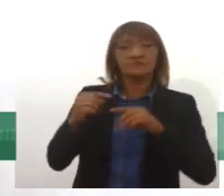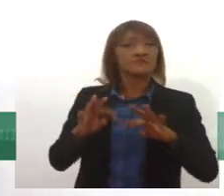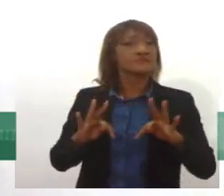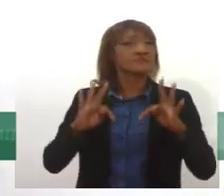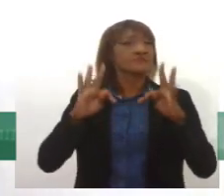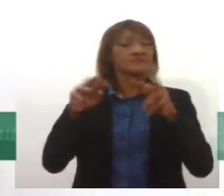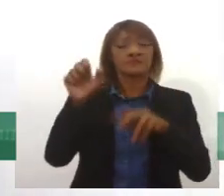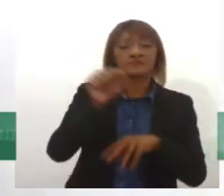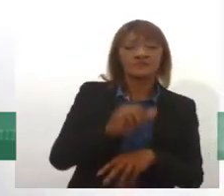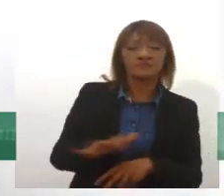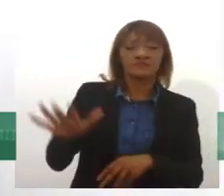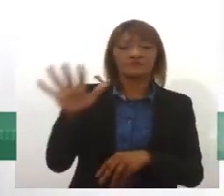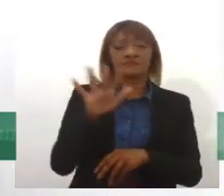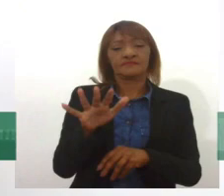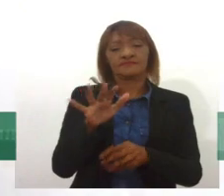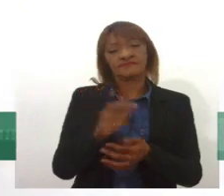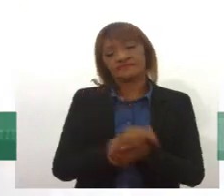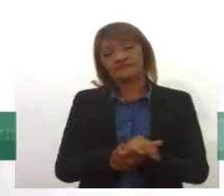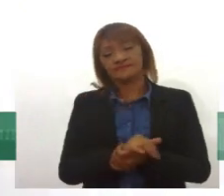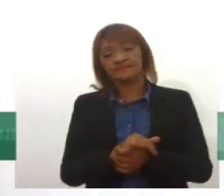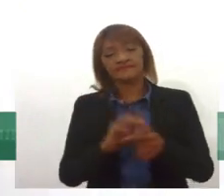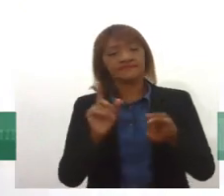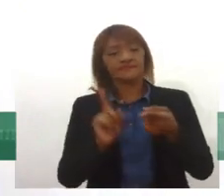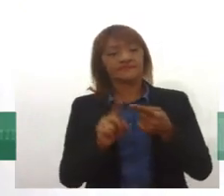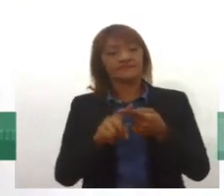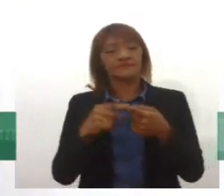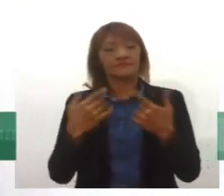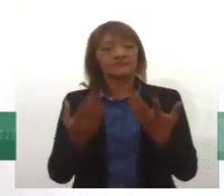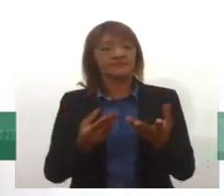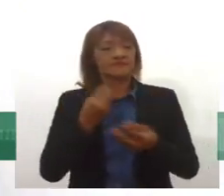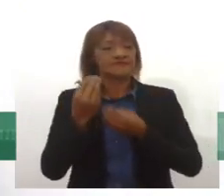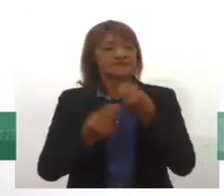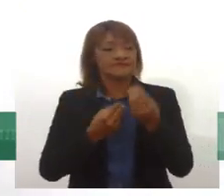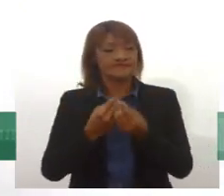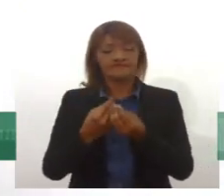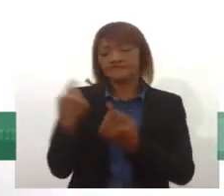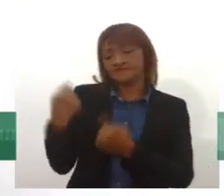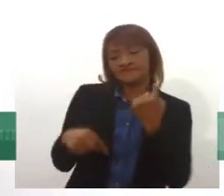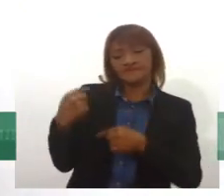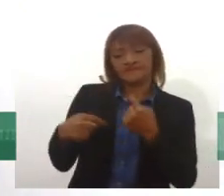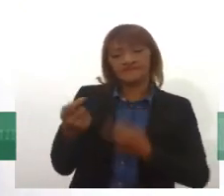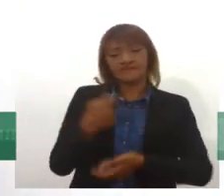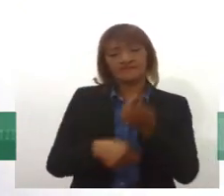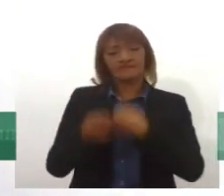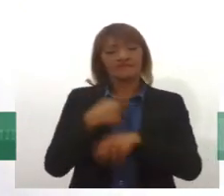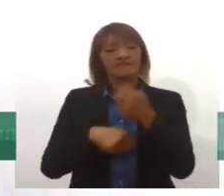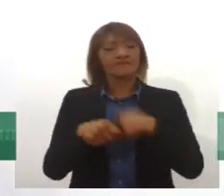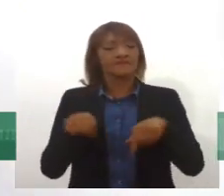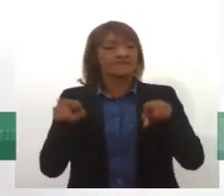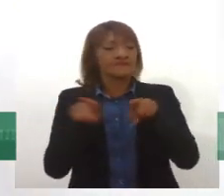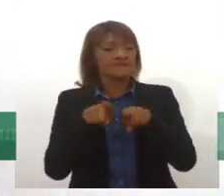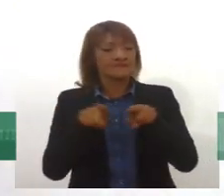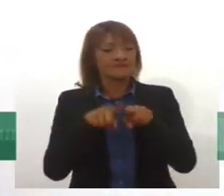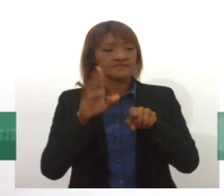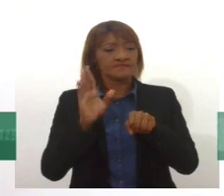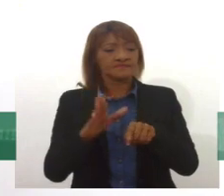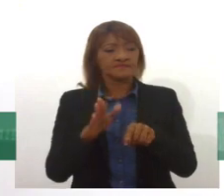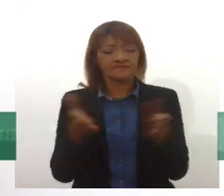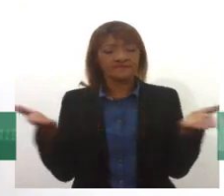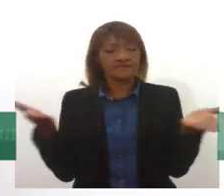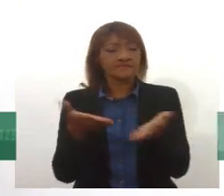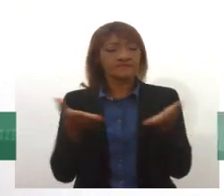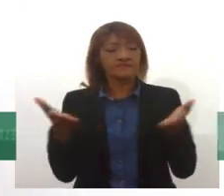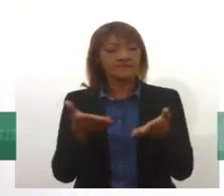transversal, né, envolve também questões sociopolíticas e econômicas, né, a gente tem visto hoje